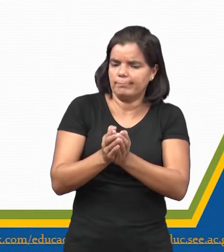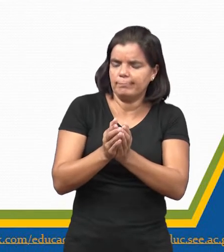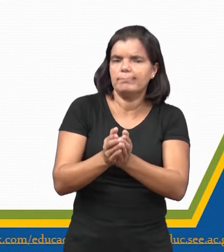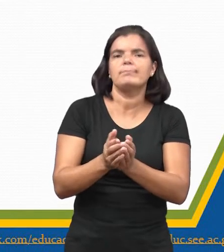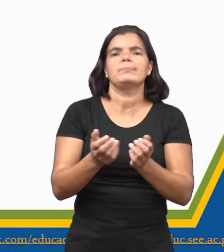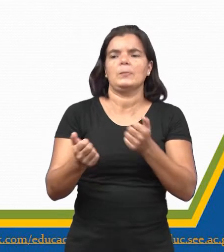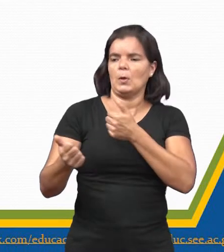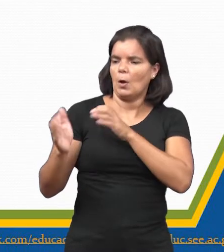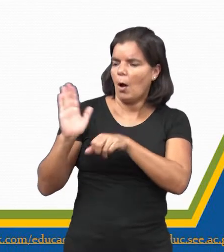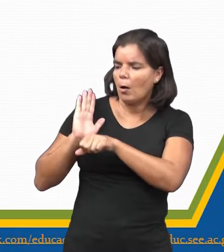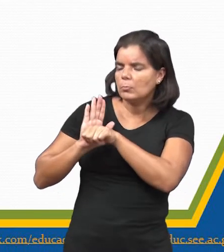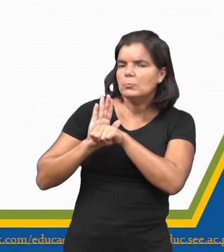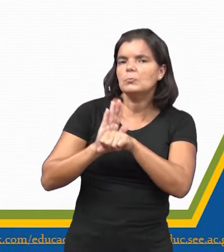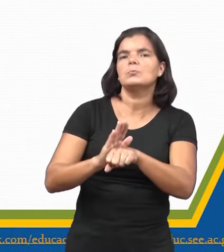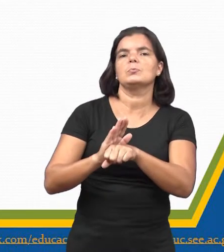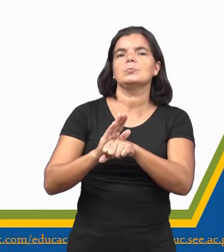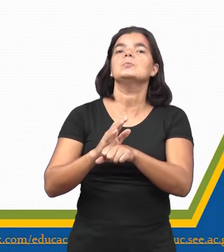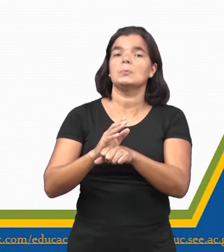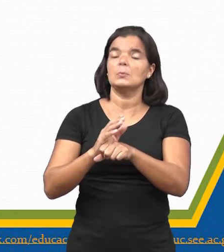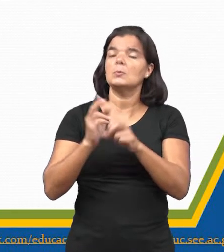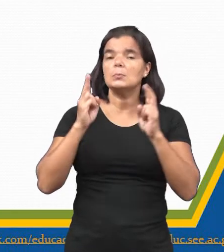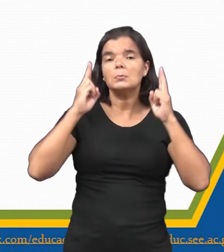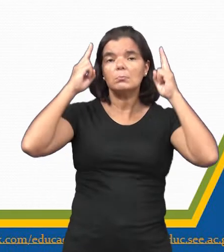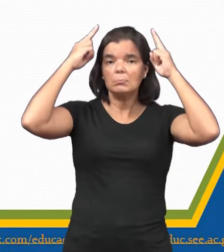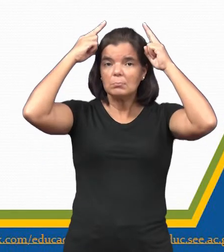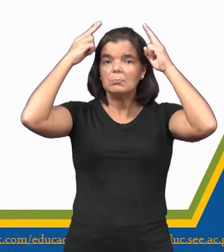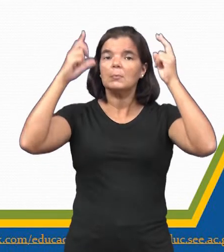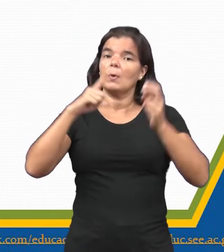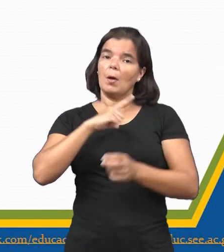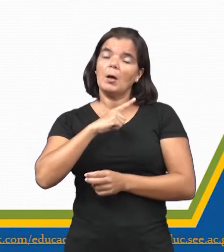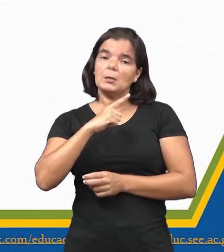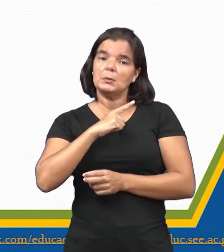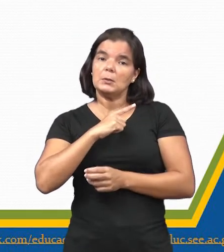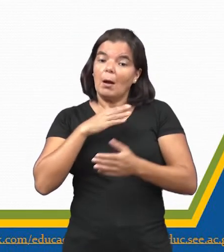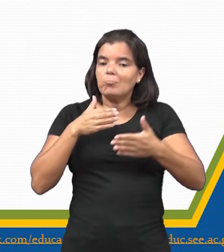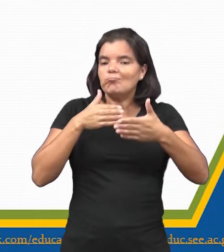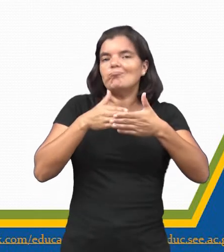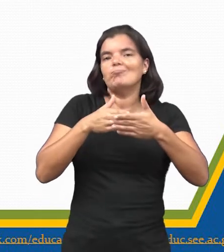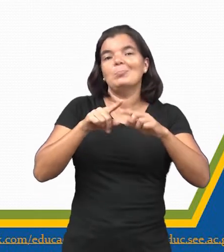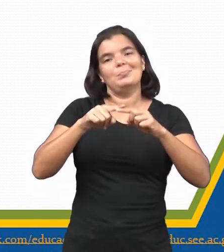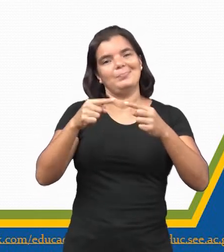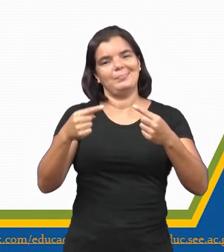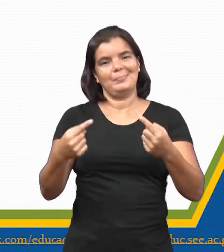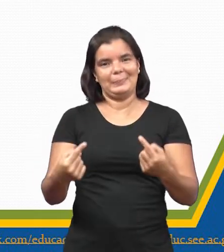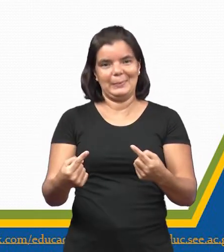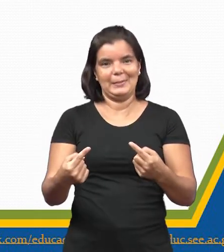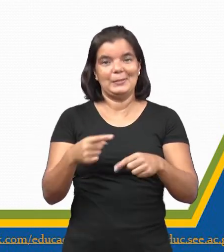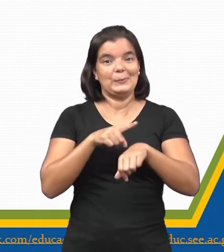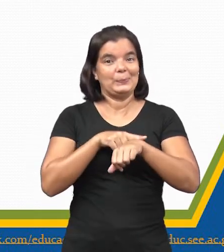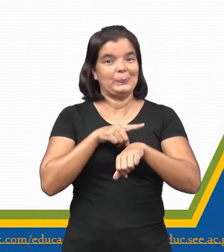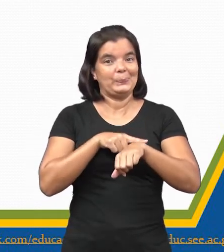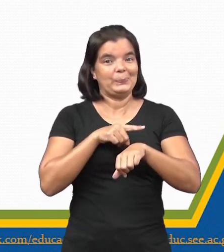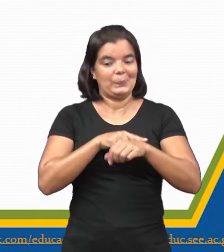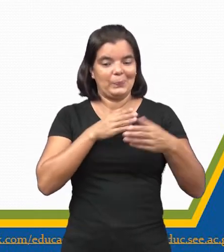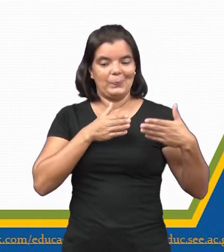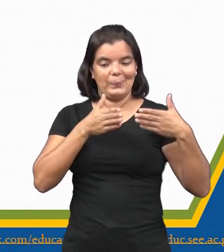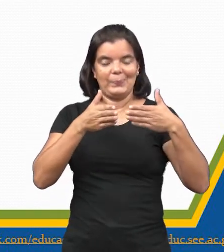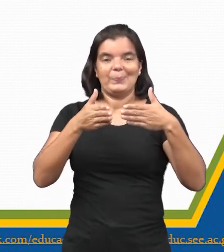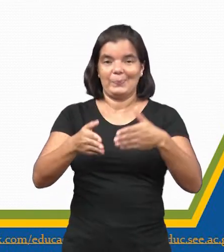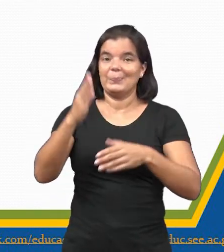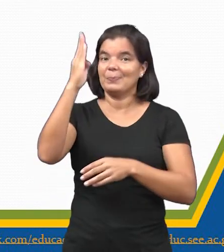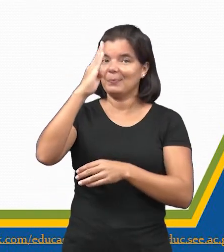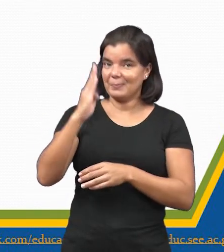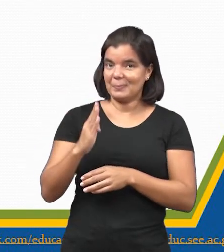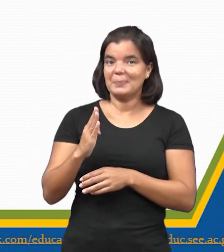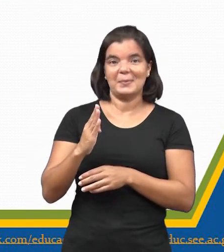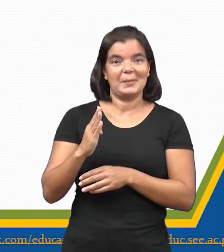A companhia holandesa, eles conseguem até um certo êxito. Porém, no momento das invasões aqui